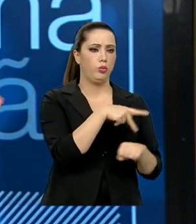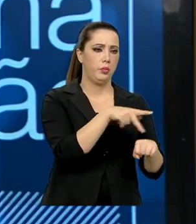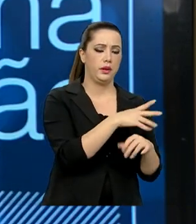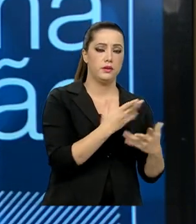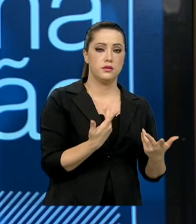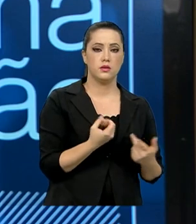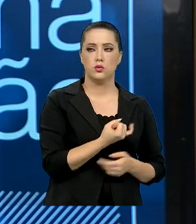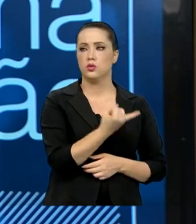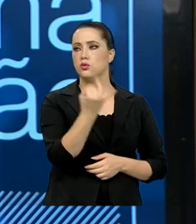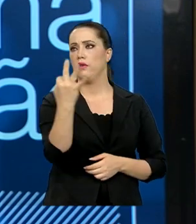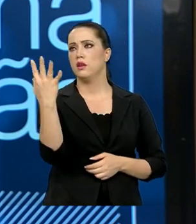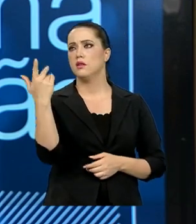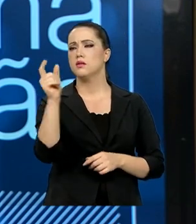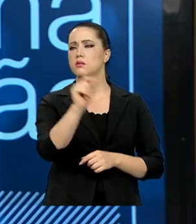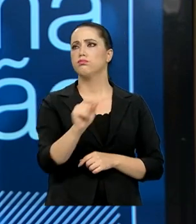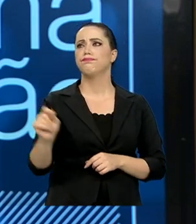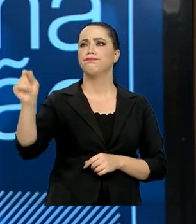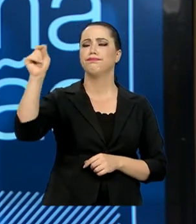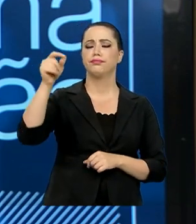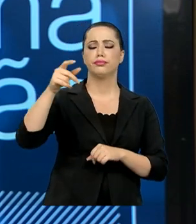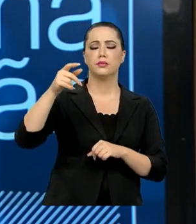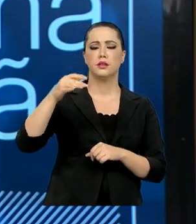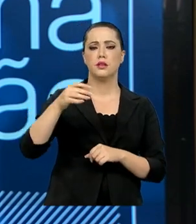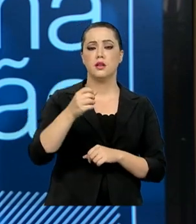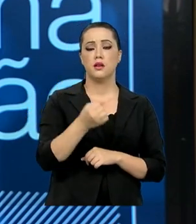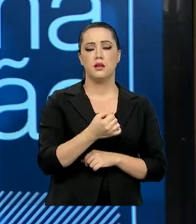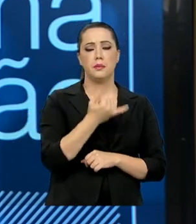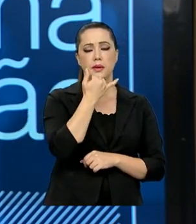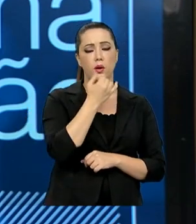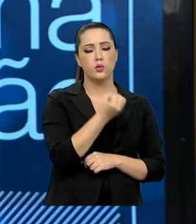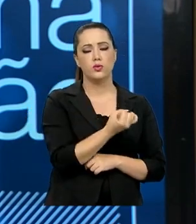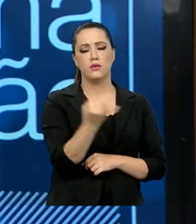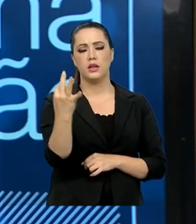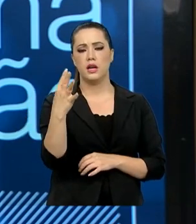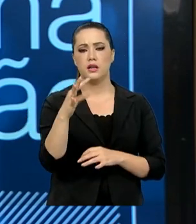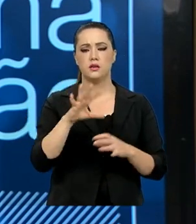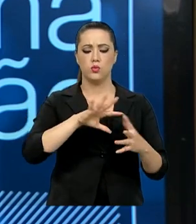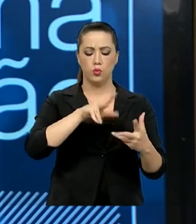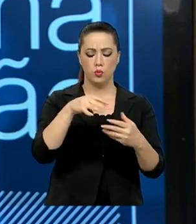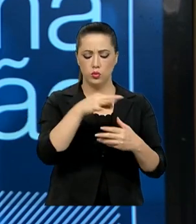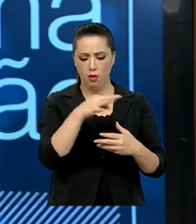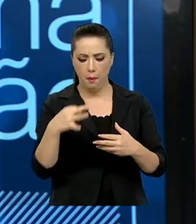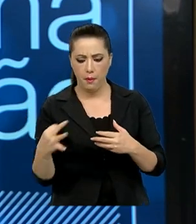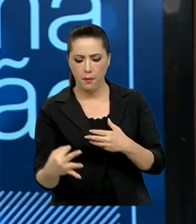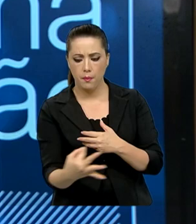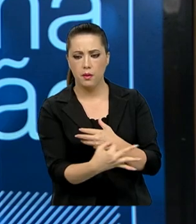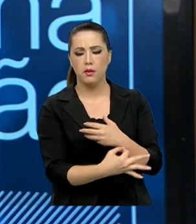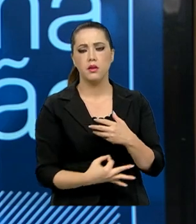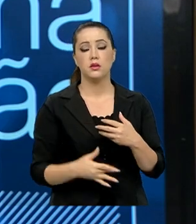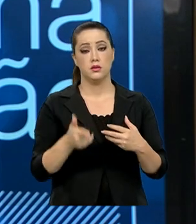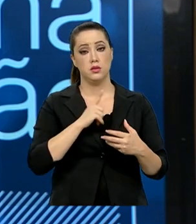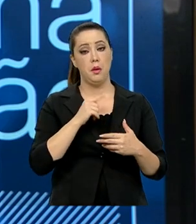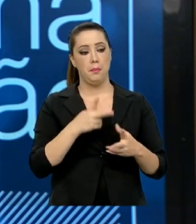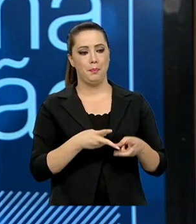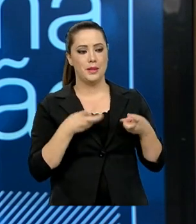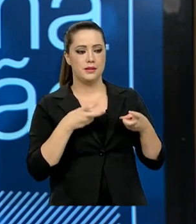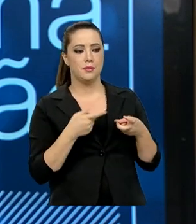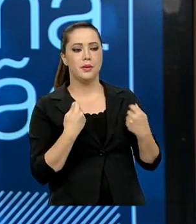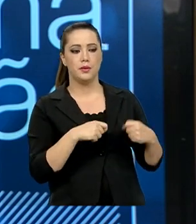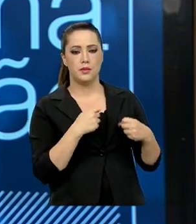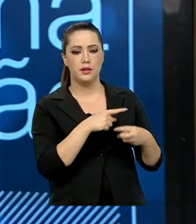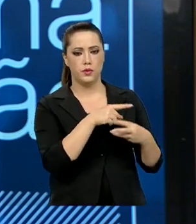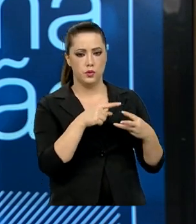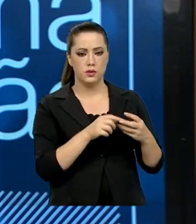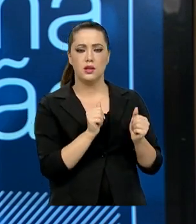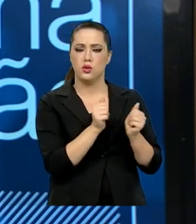vários países do mundo se desenvolveram, perceberam isso e eu creio que nós estamos também nessa direção. E cada vez